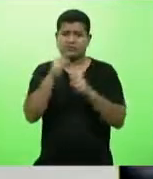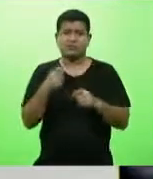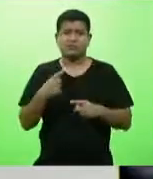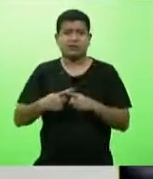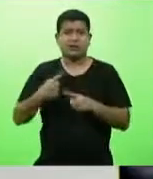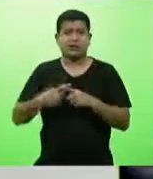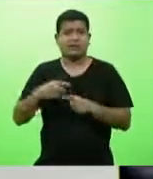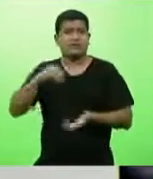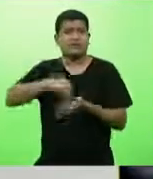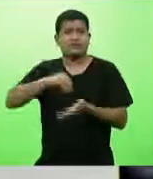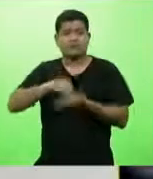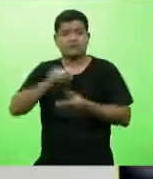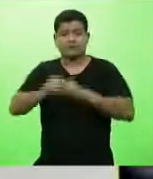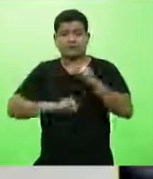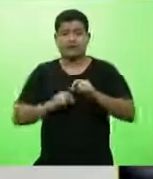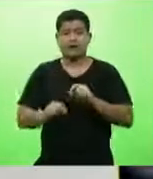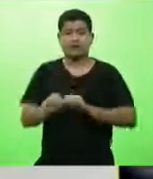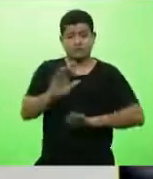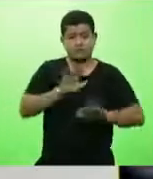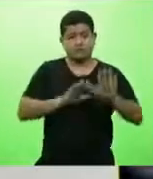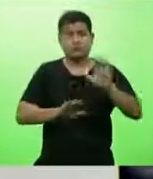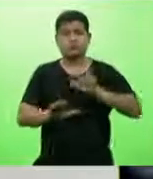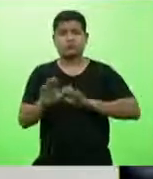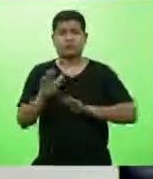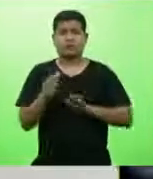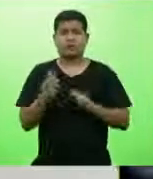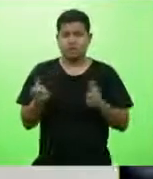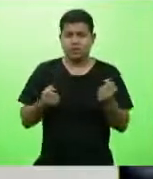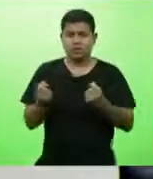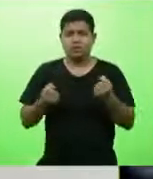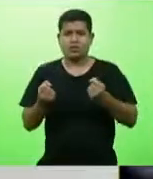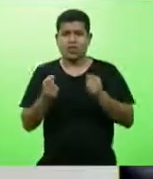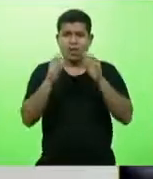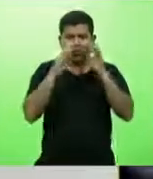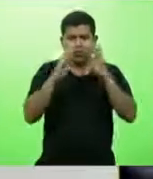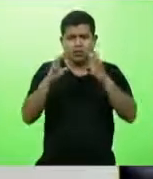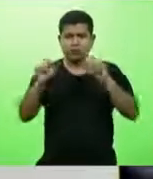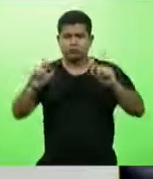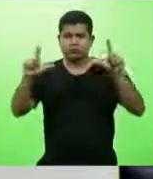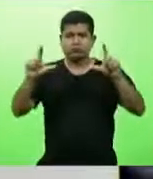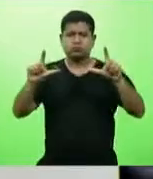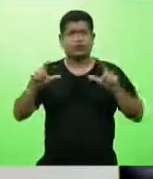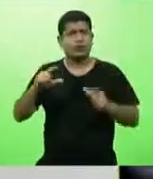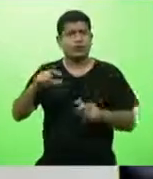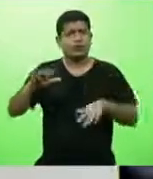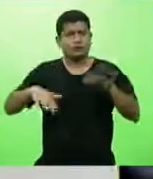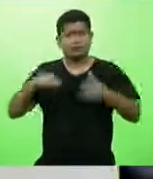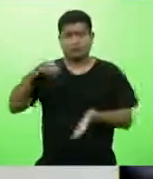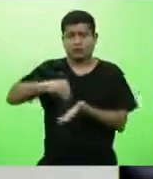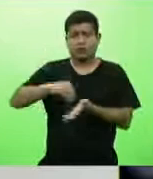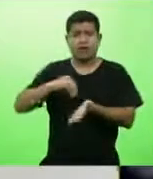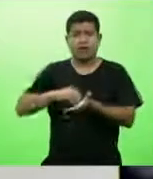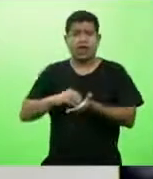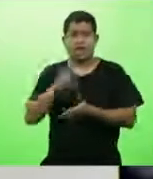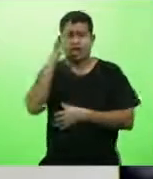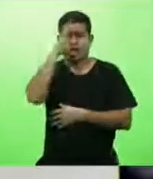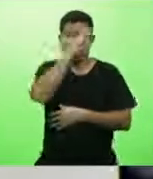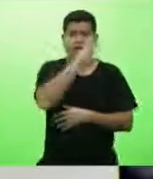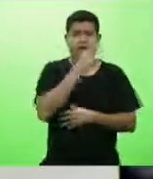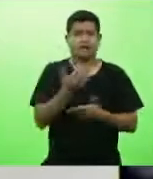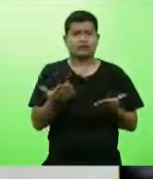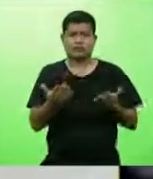por falta de prudência dos próprios motoristas, mas em muitos locais levado a